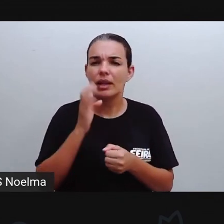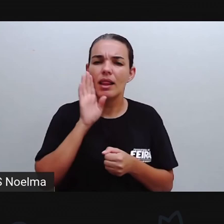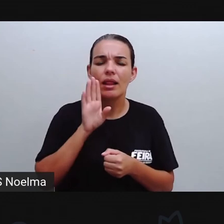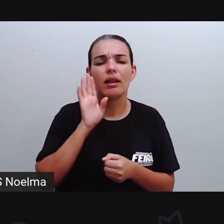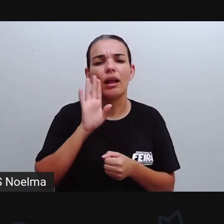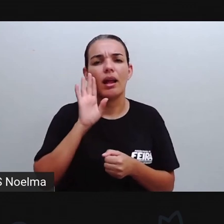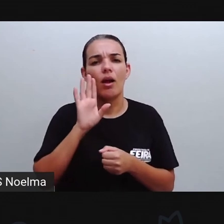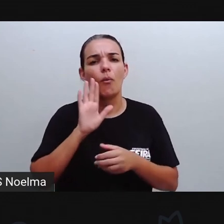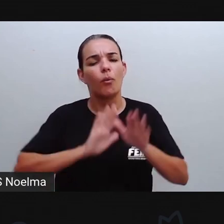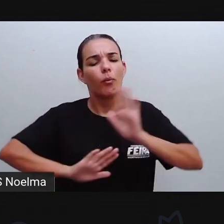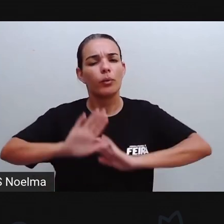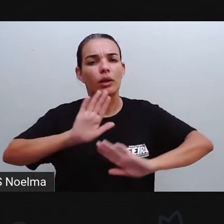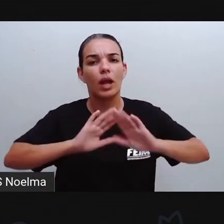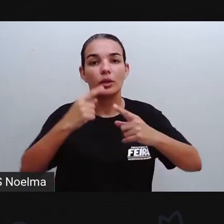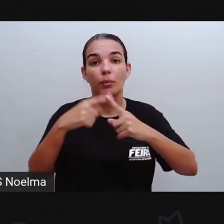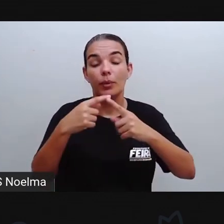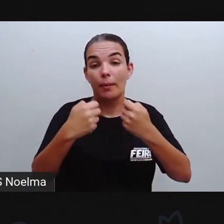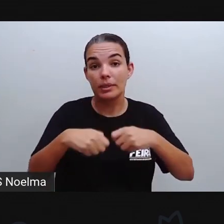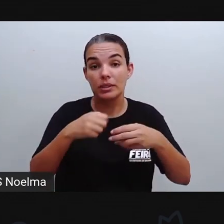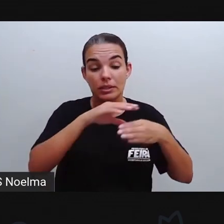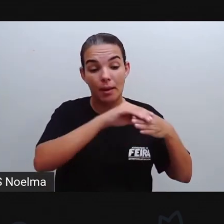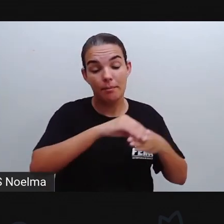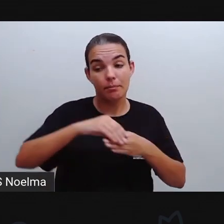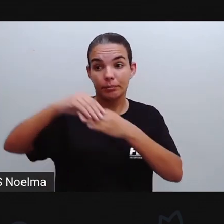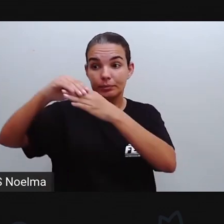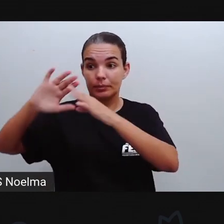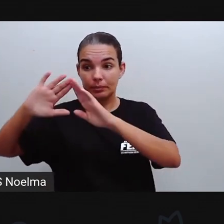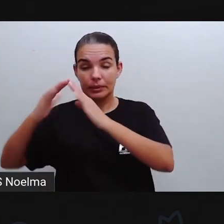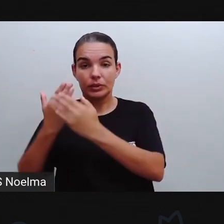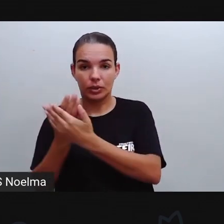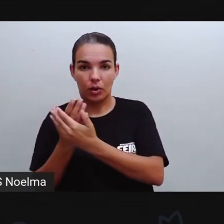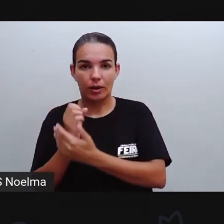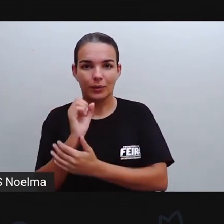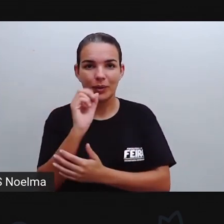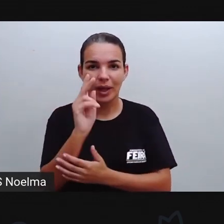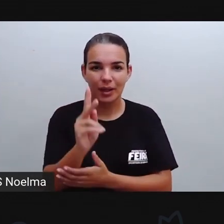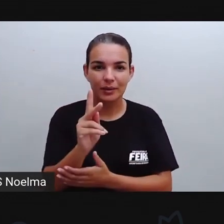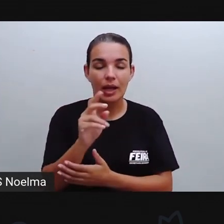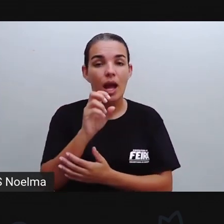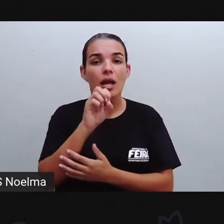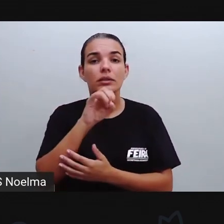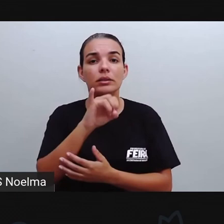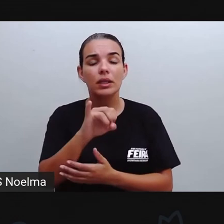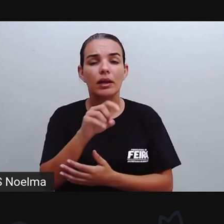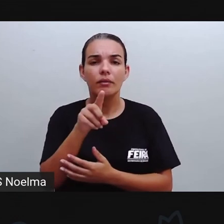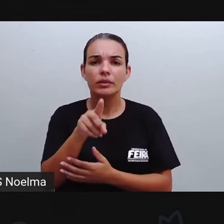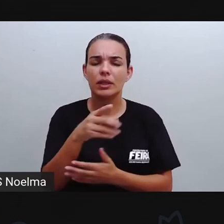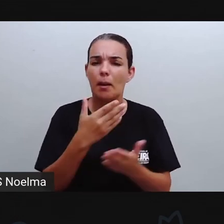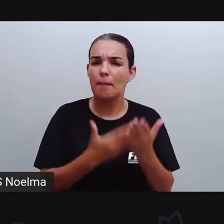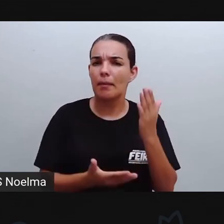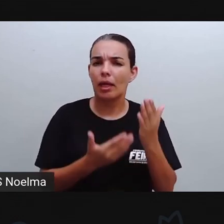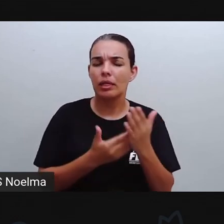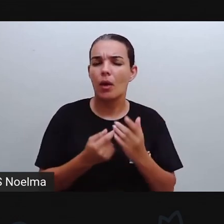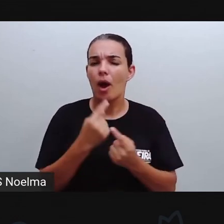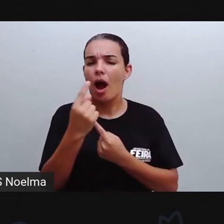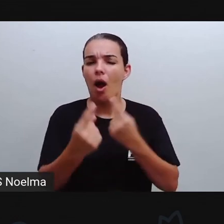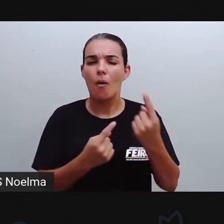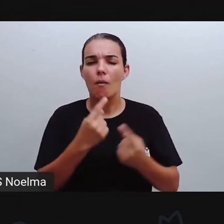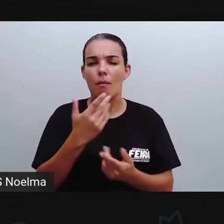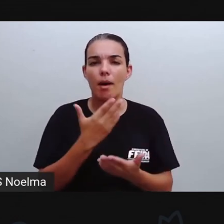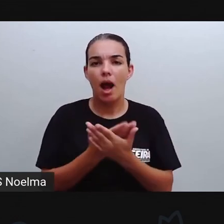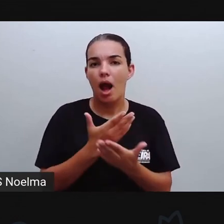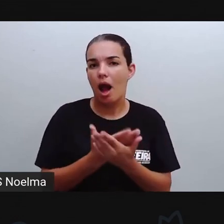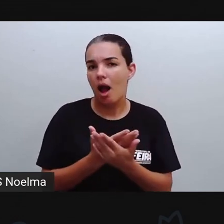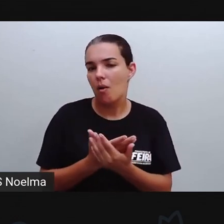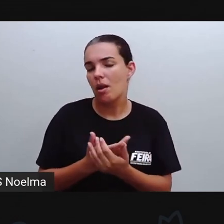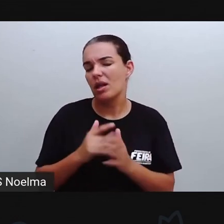Com muito capricho E deverão ser devolvidas às escolas de vocês Caso vocês tenham perdido alguma aula Ou até mesmo entrado